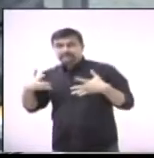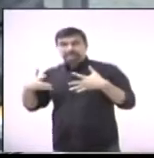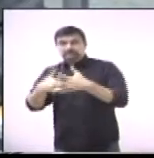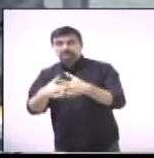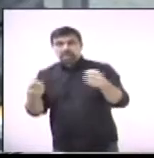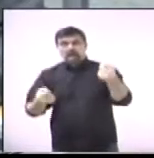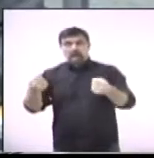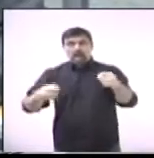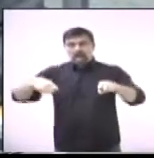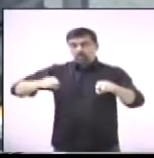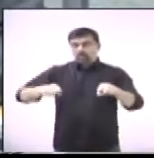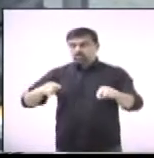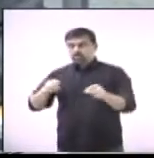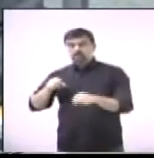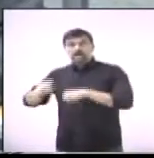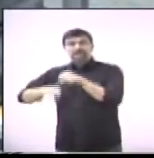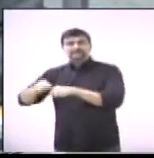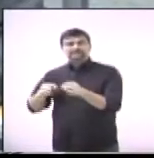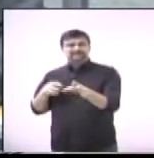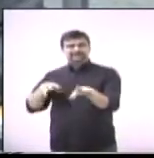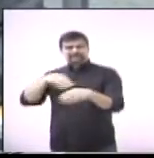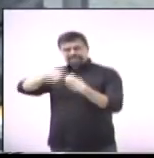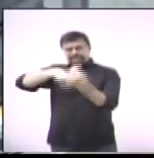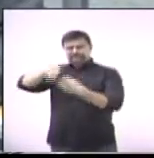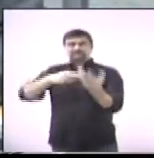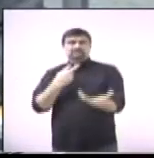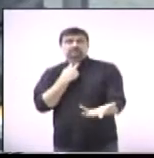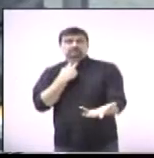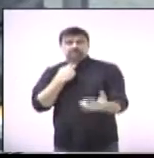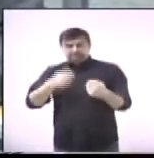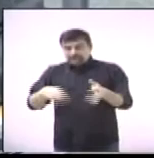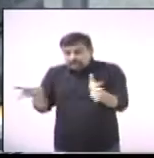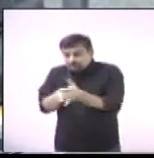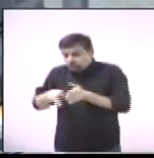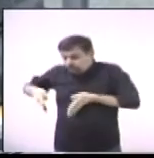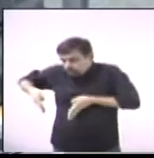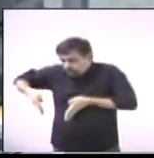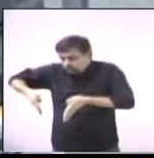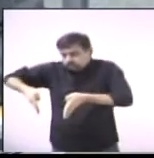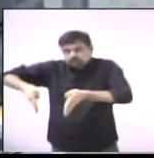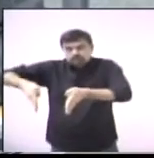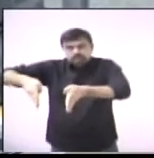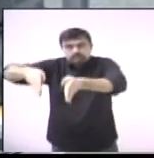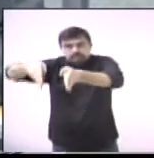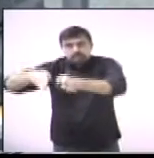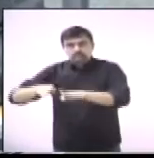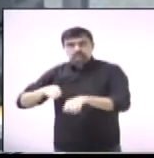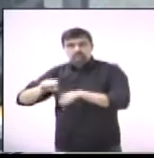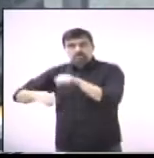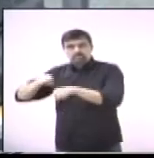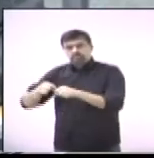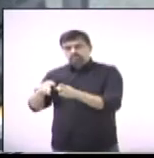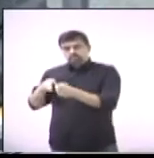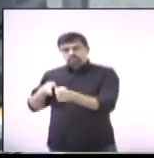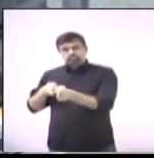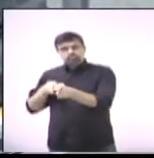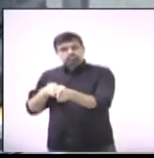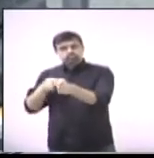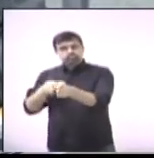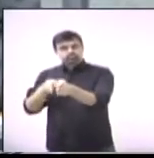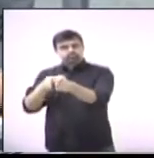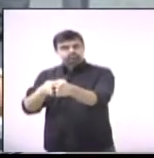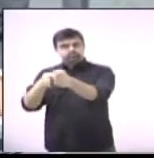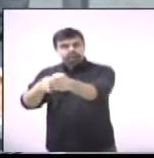e que nós possamos dar exemplo nessa questão, que eu volto a falar que Paulínia não tem um metro de